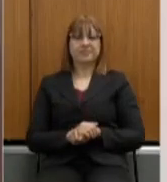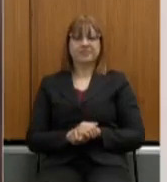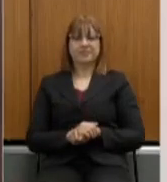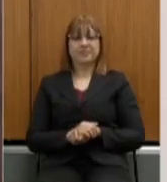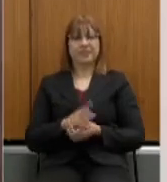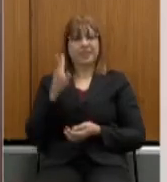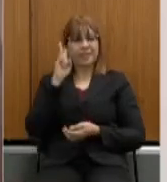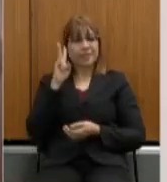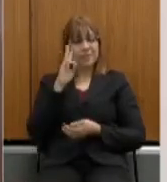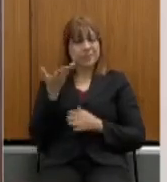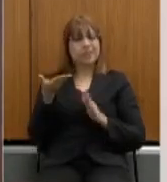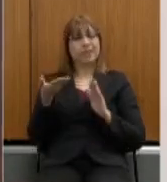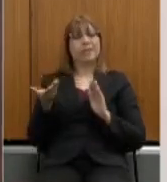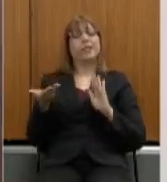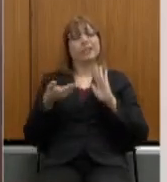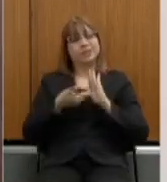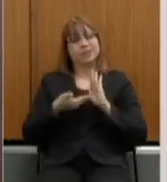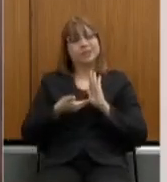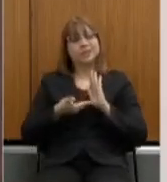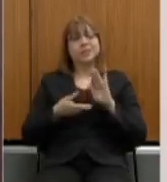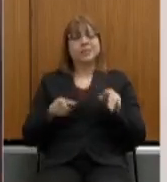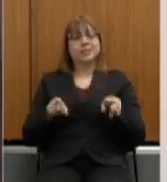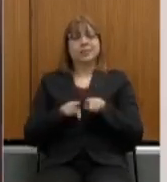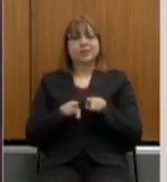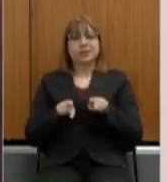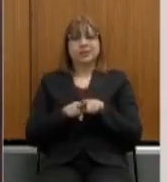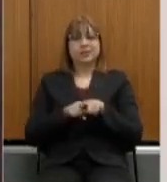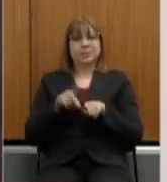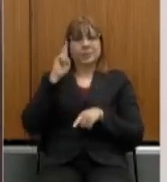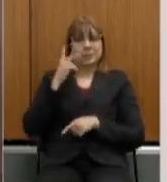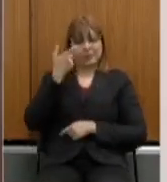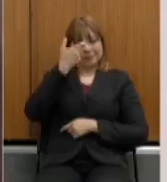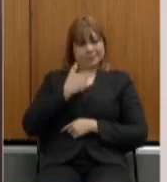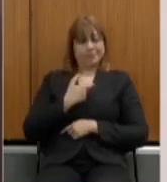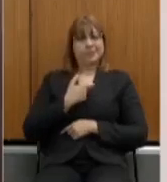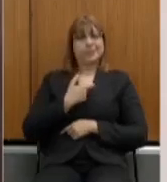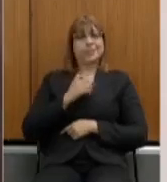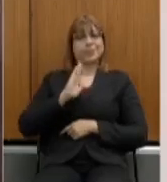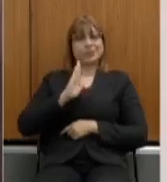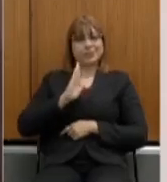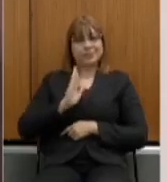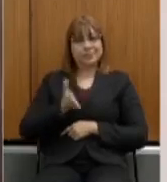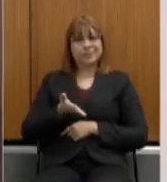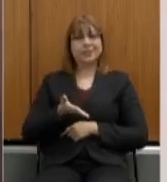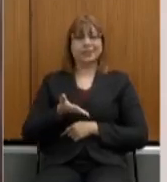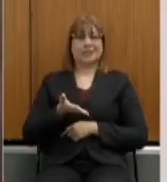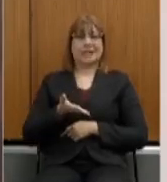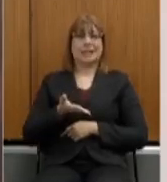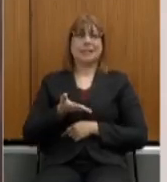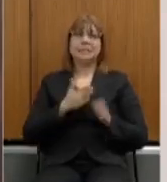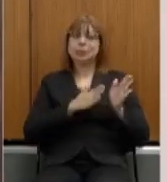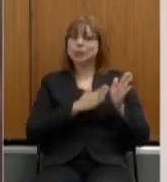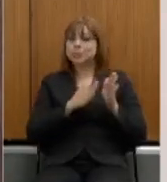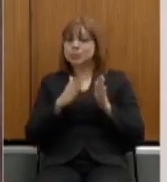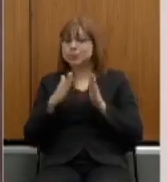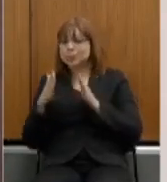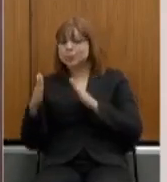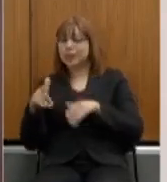Câmara dos Deputados e de uma servidora que passou por diversos percalços enquanto